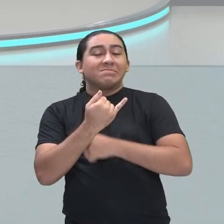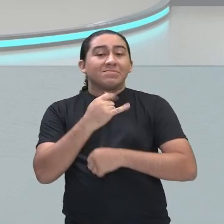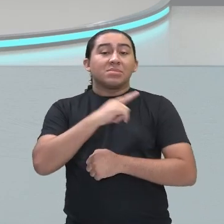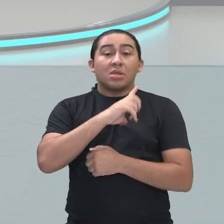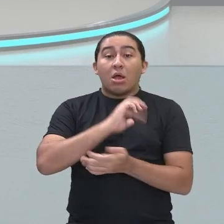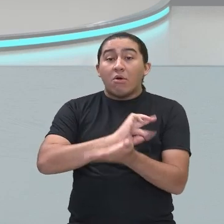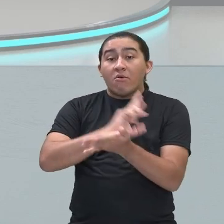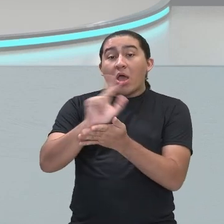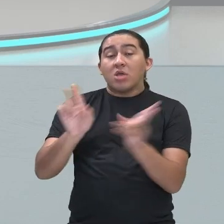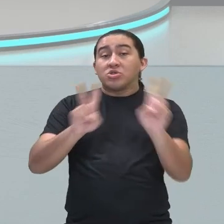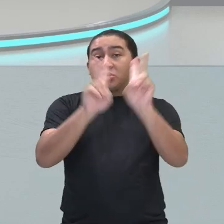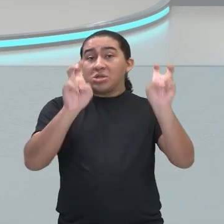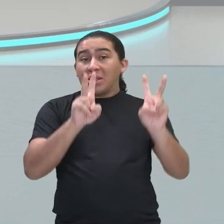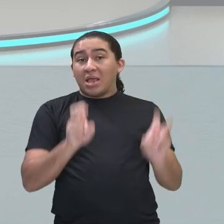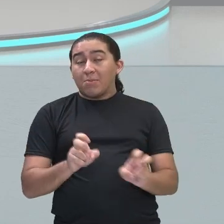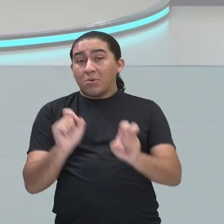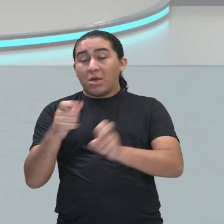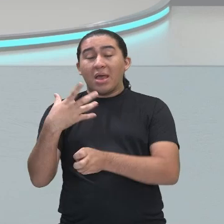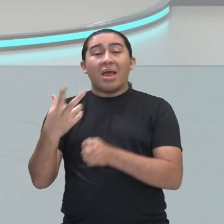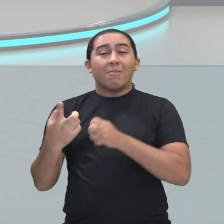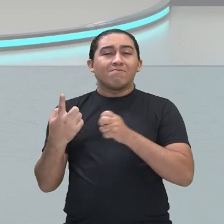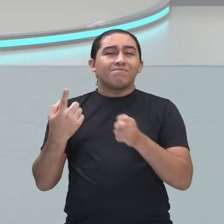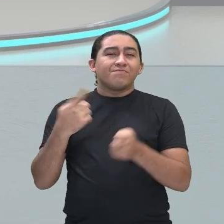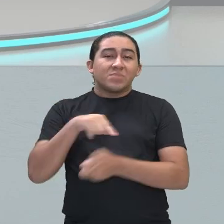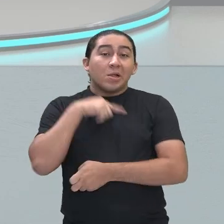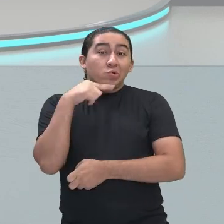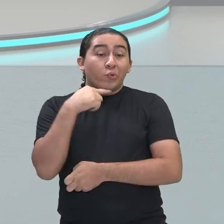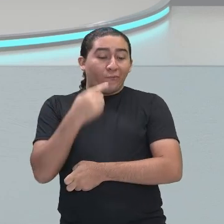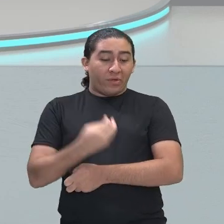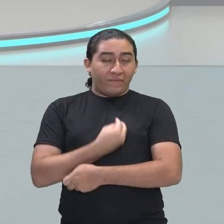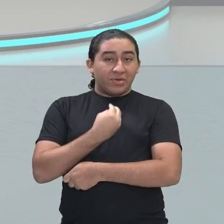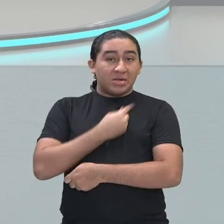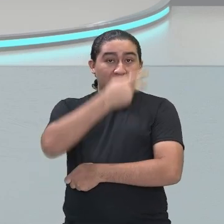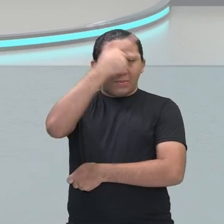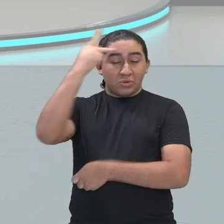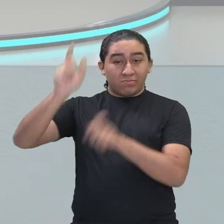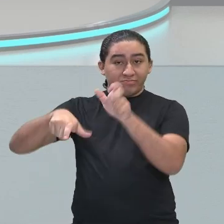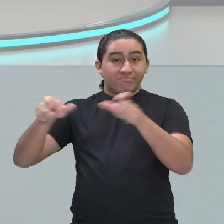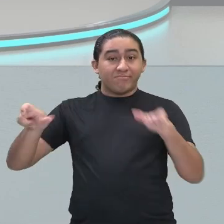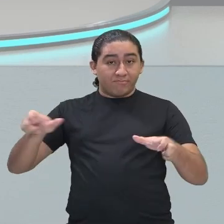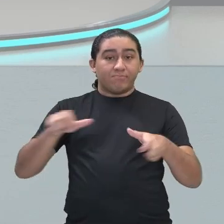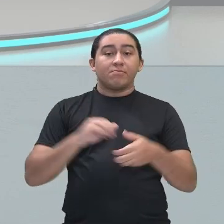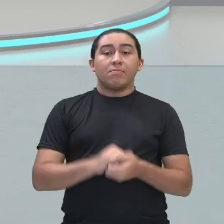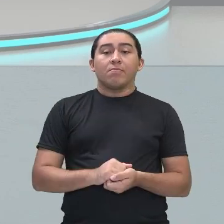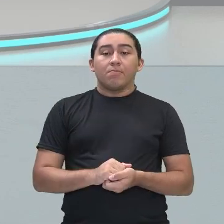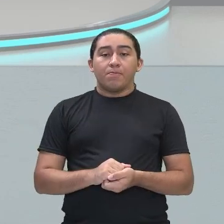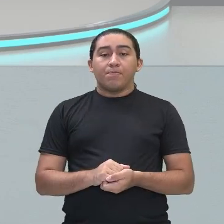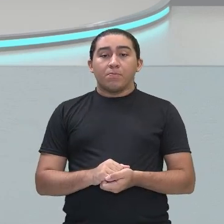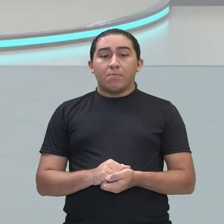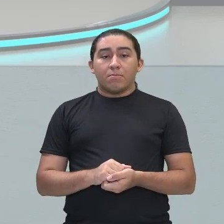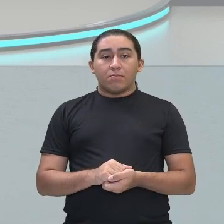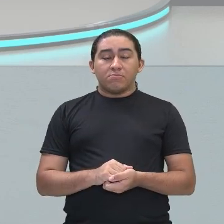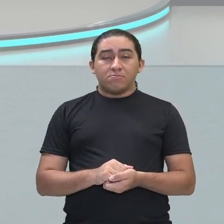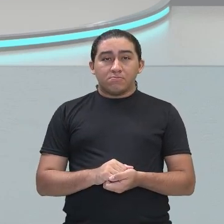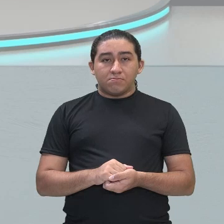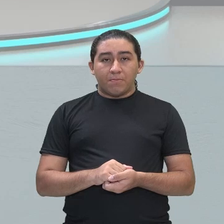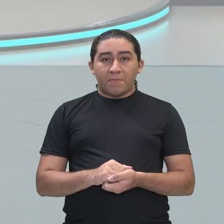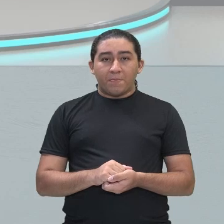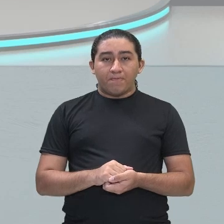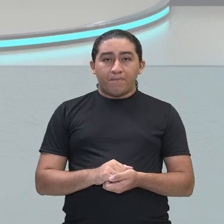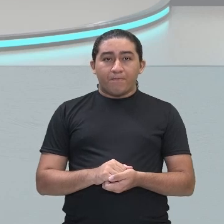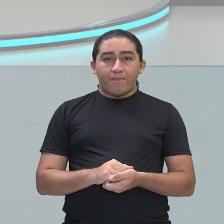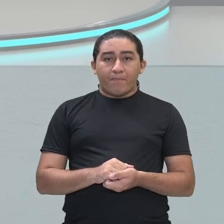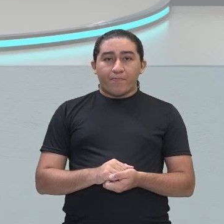existenciais. Olha aí, ainda temos dramas existenciais. Lembra que lá no passado,